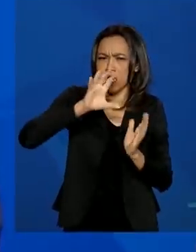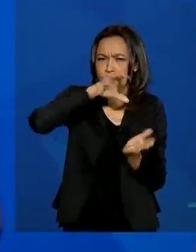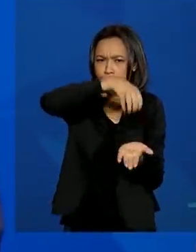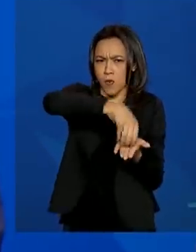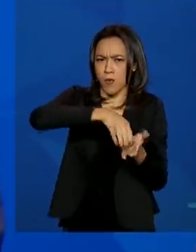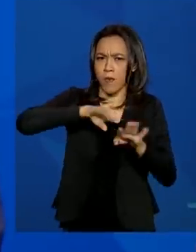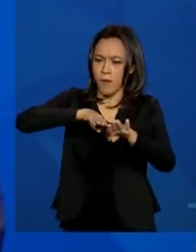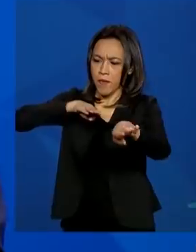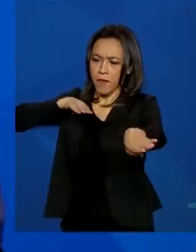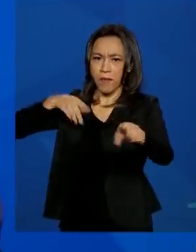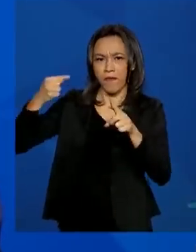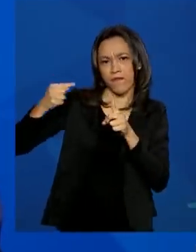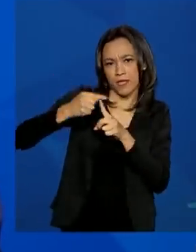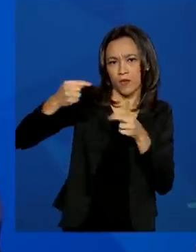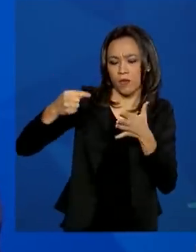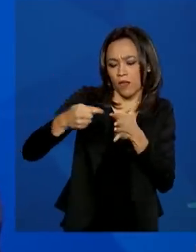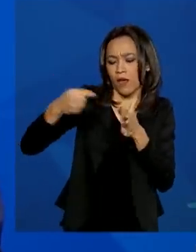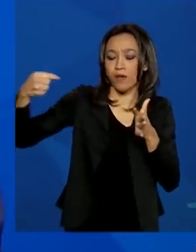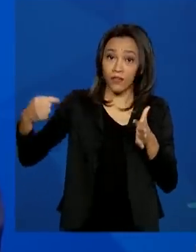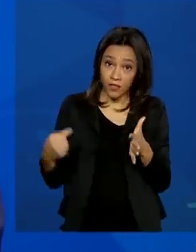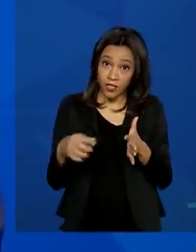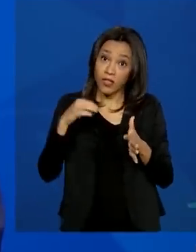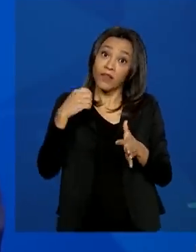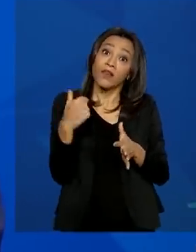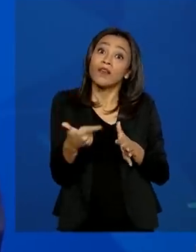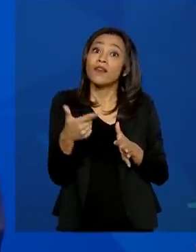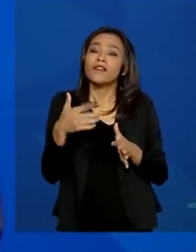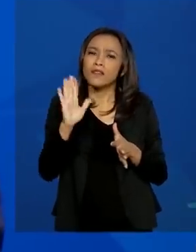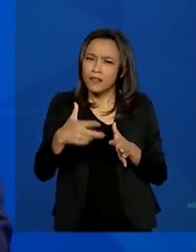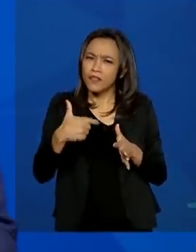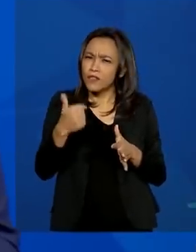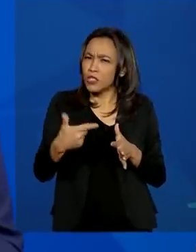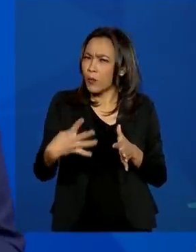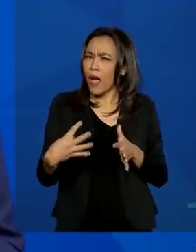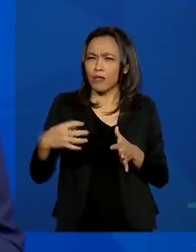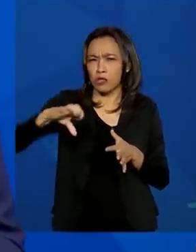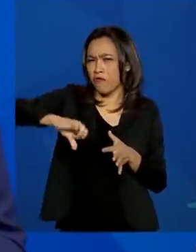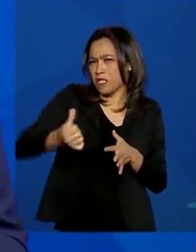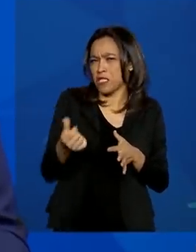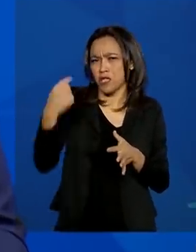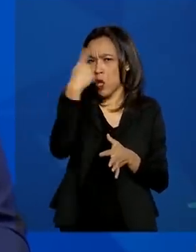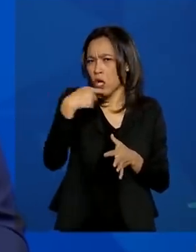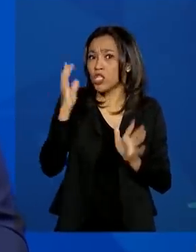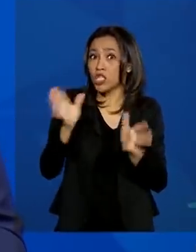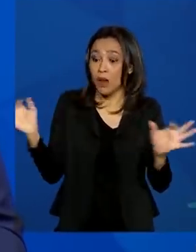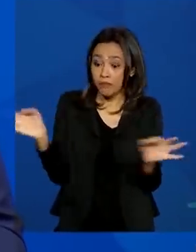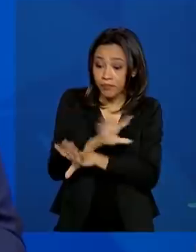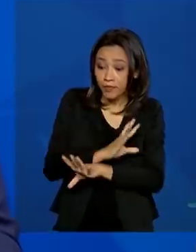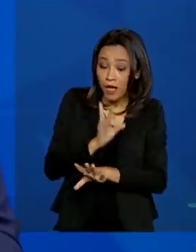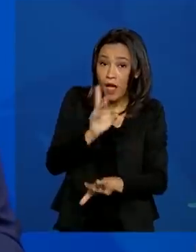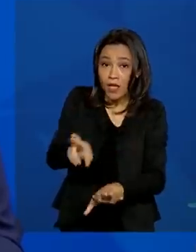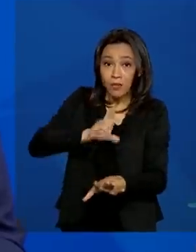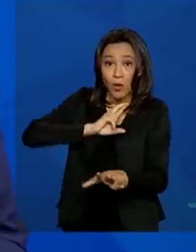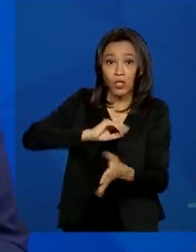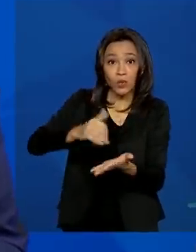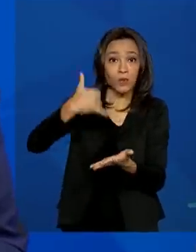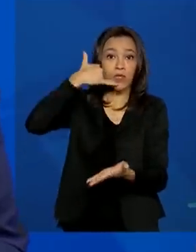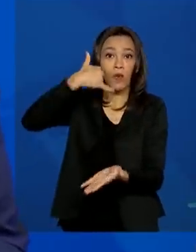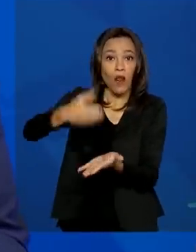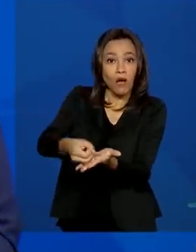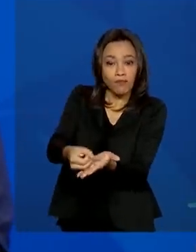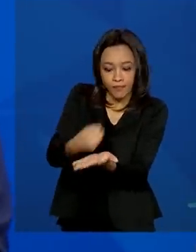E entre 24 e 96 horas, nós teremos o resultado da pessoa no celular dela e também